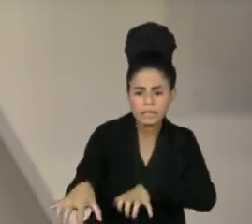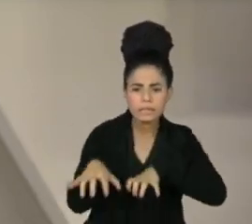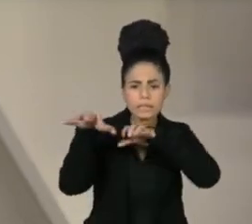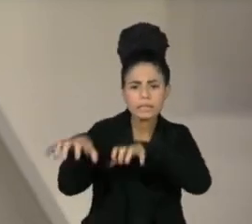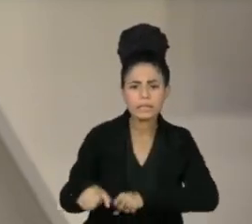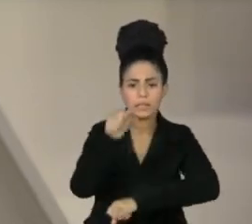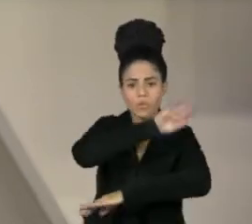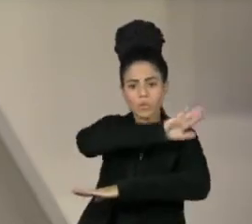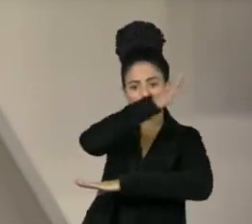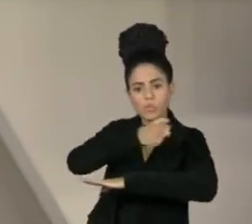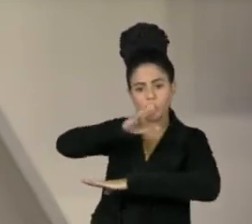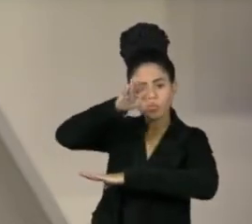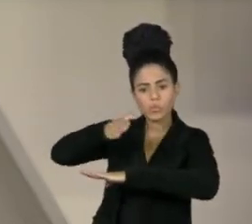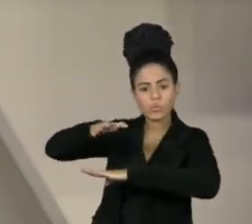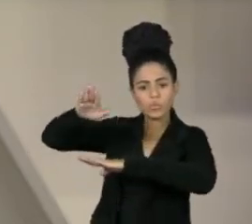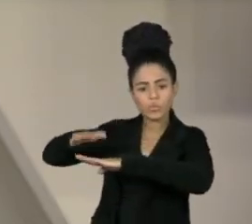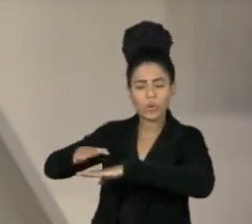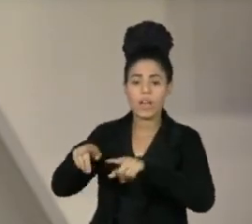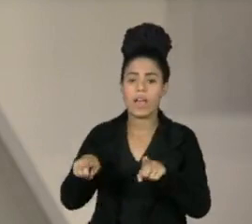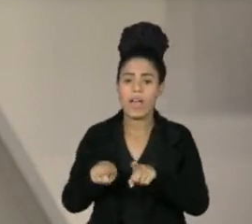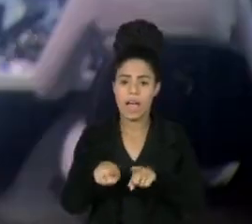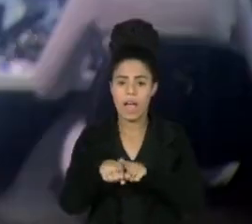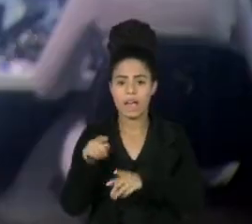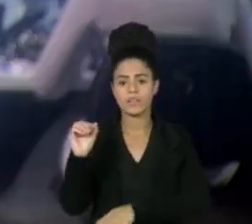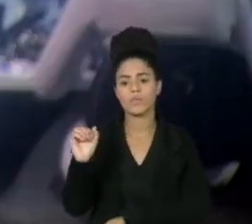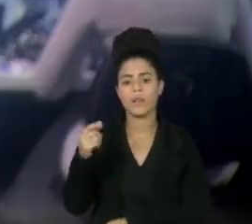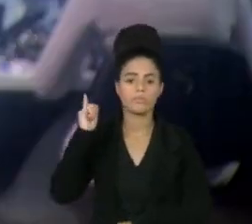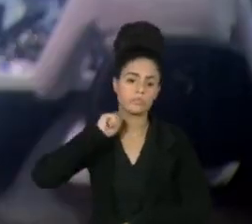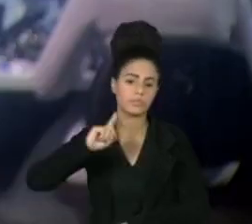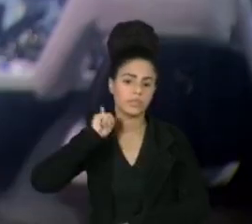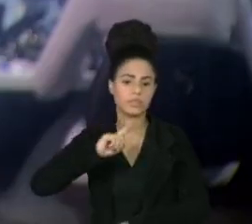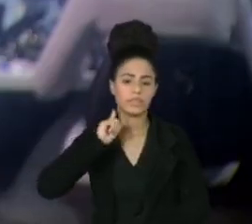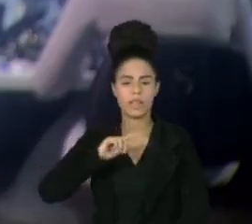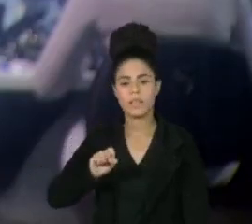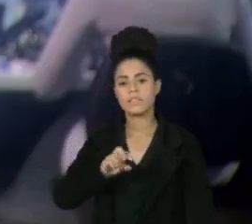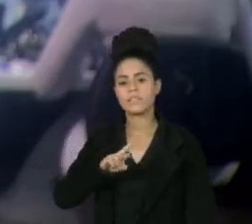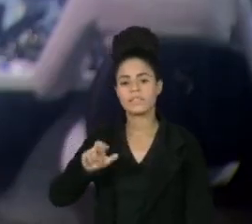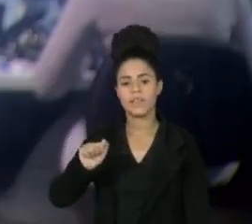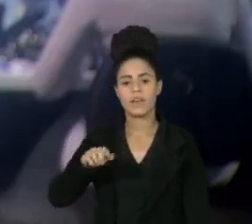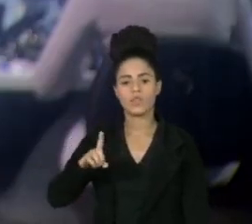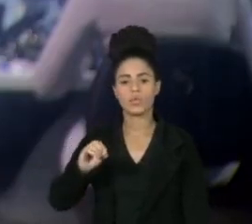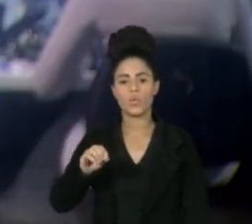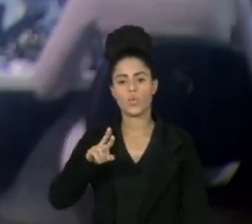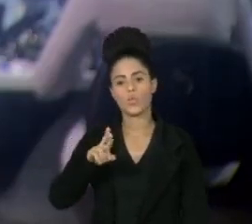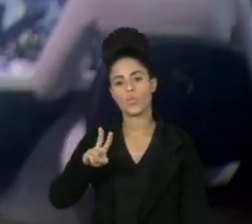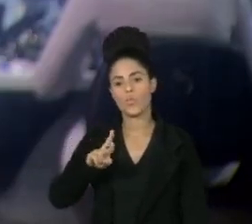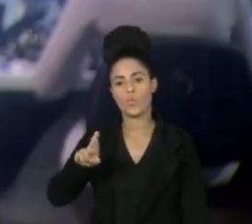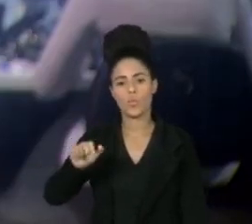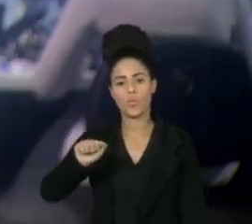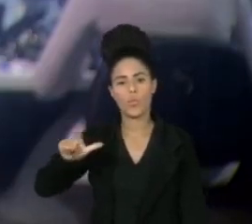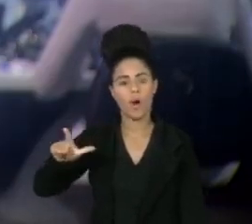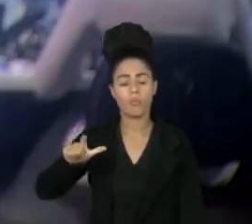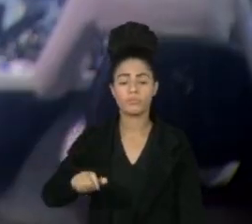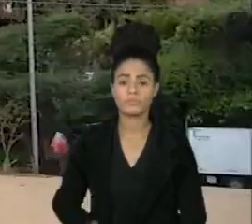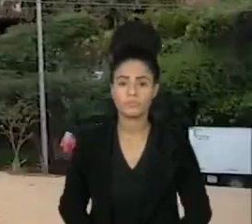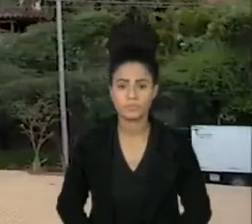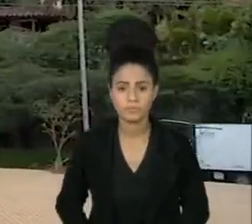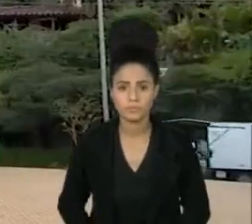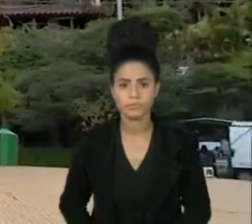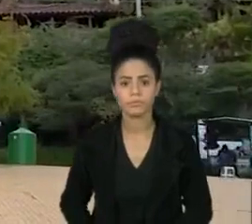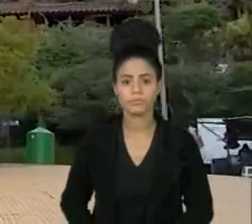Serra do Curral, cartão postal da capital mineira. O governo de Minas Gerais autorizou o empreendimento.